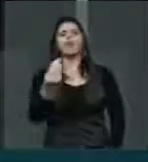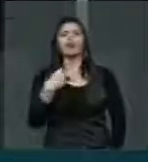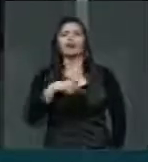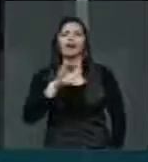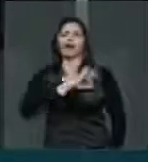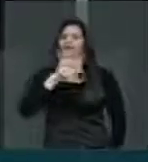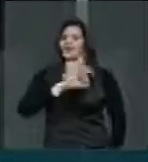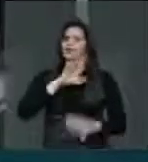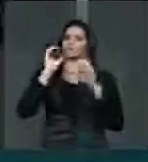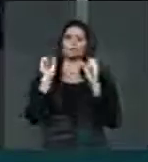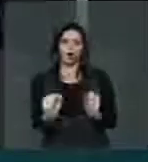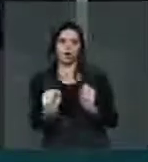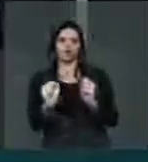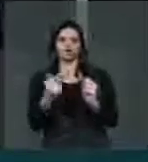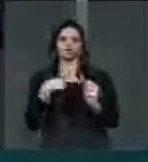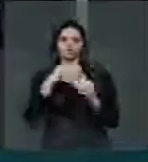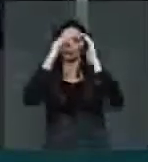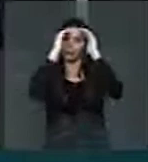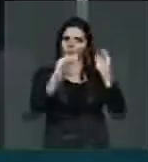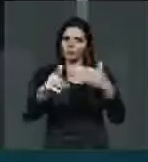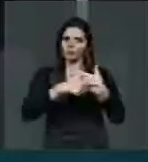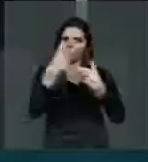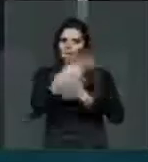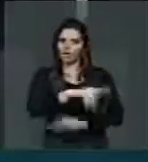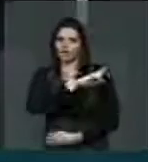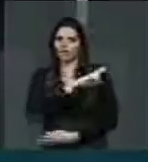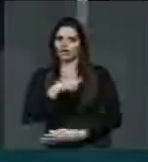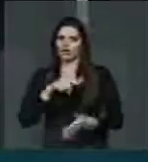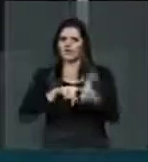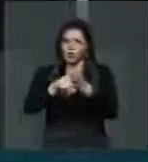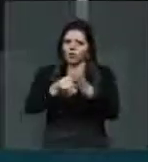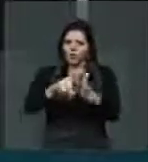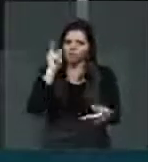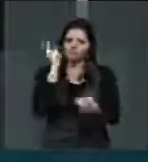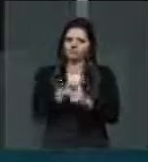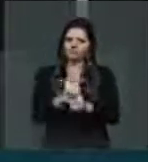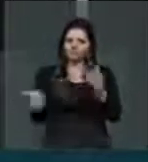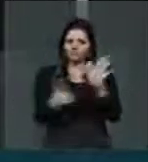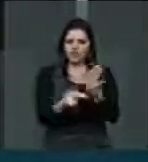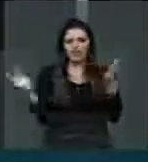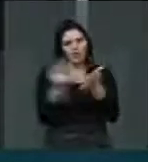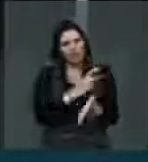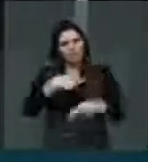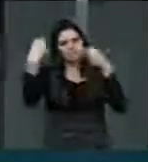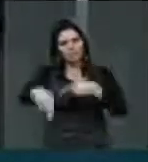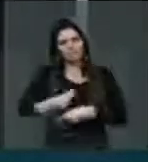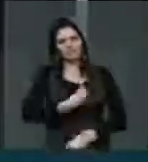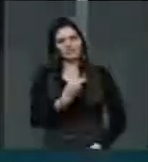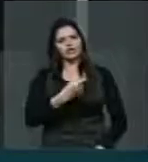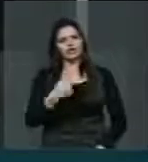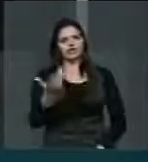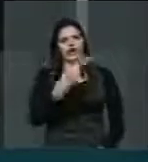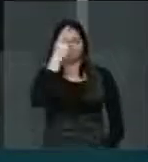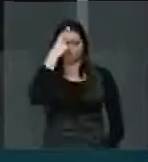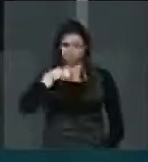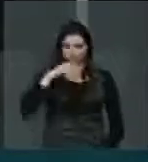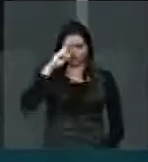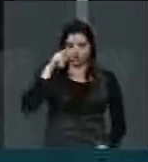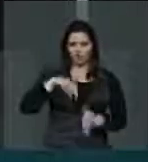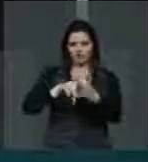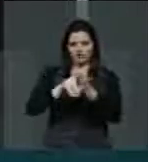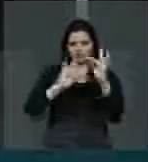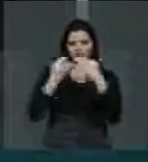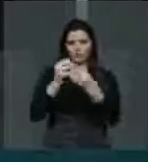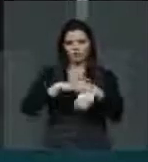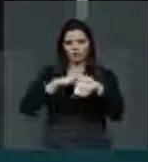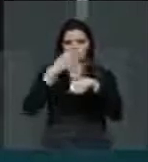delegado de polícia, que não cumpre o seu papel de apurar os crimes contra a vida, quer agora ser dono de toda investigação